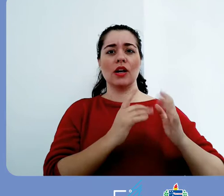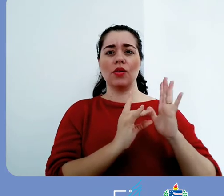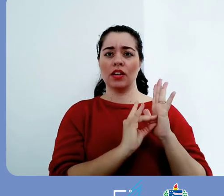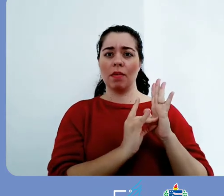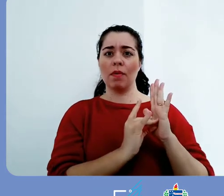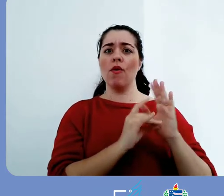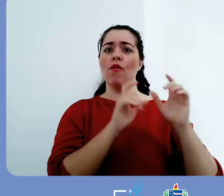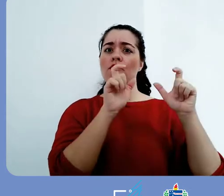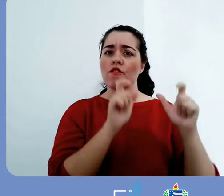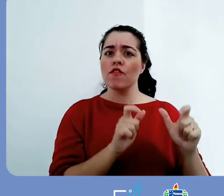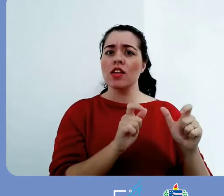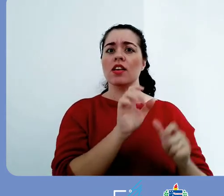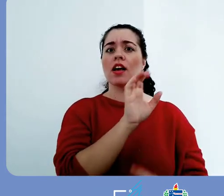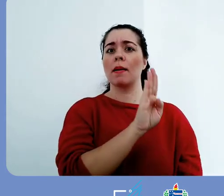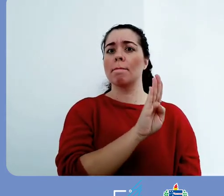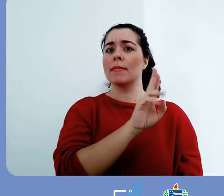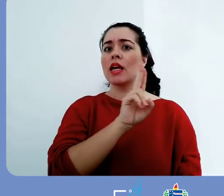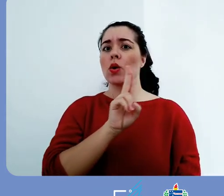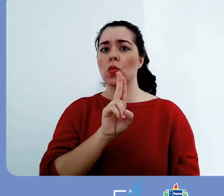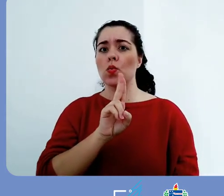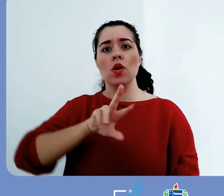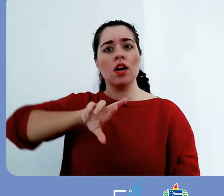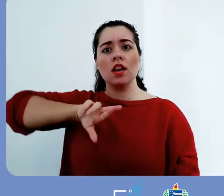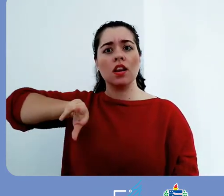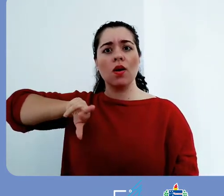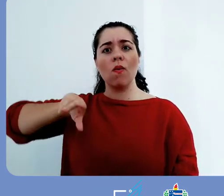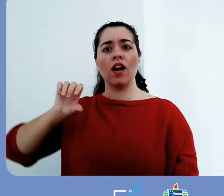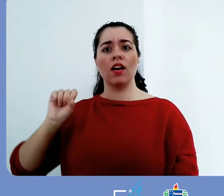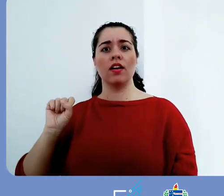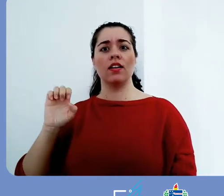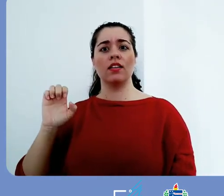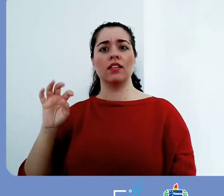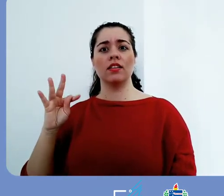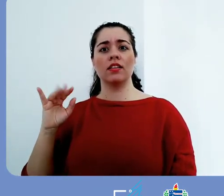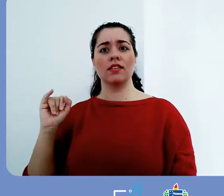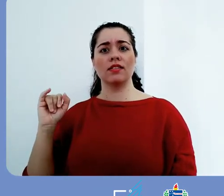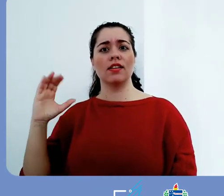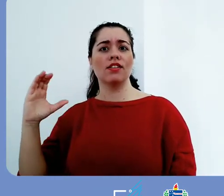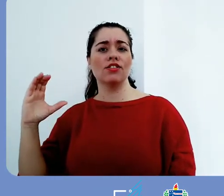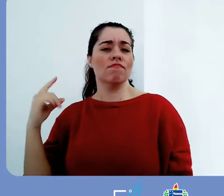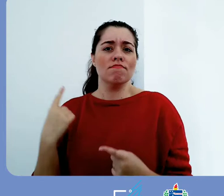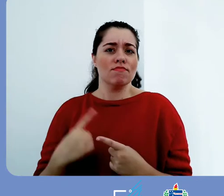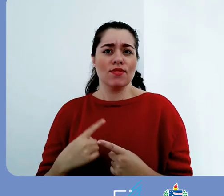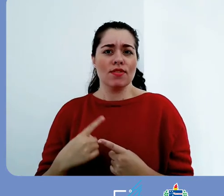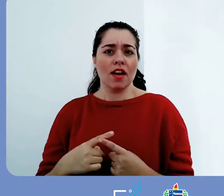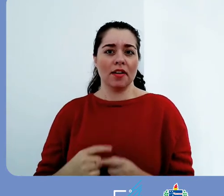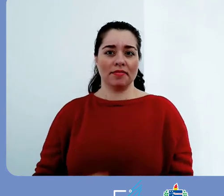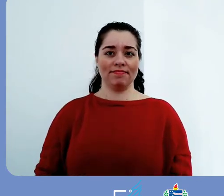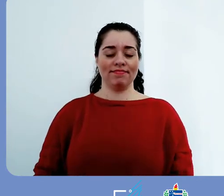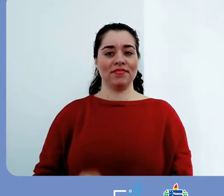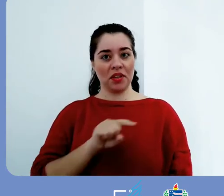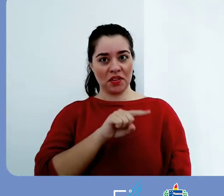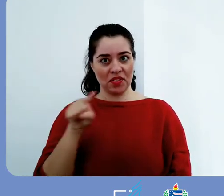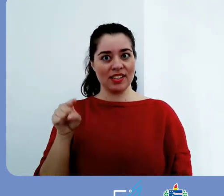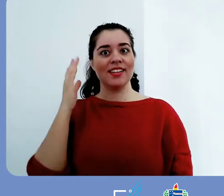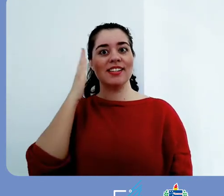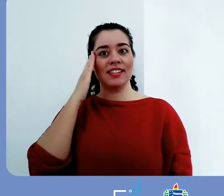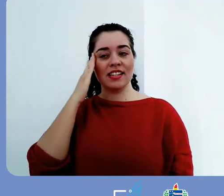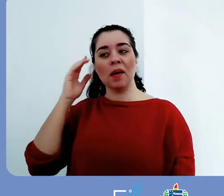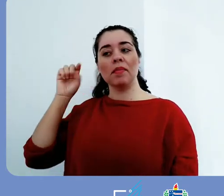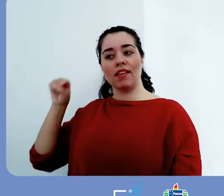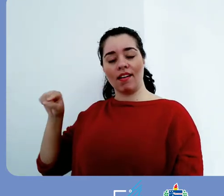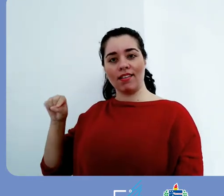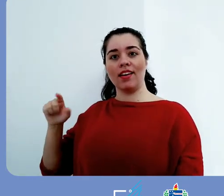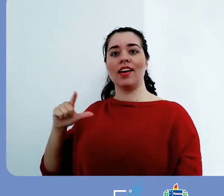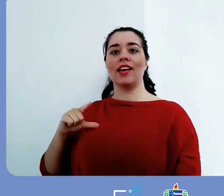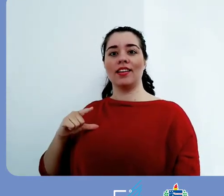de suporte é por que a gestão do repositório institucional se encontra na biblioteca universitária e não na